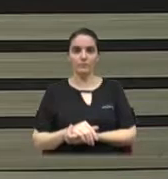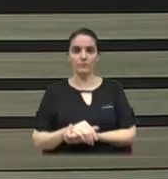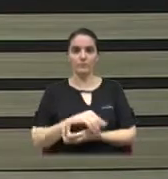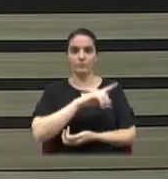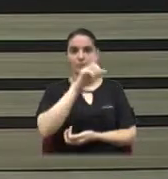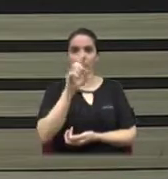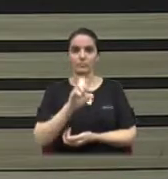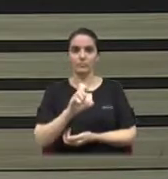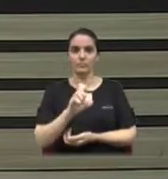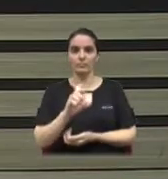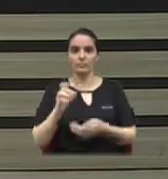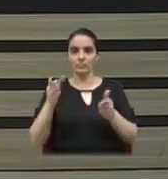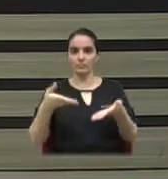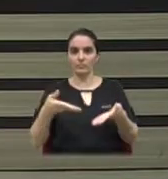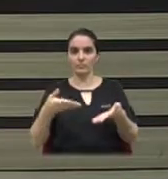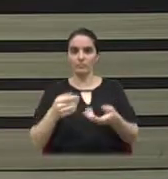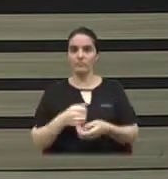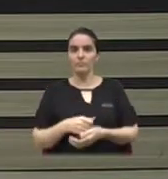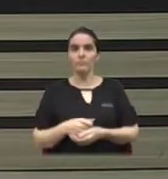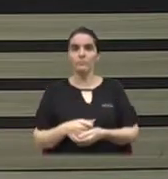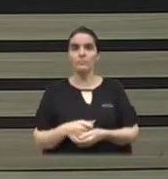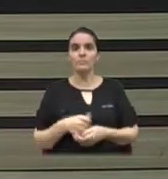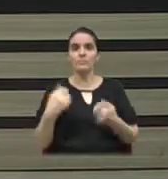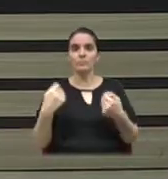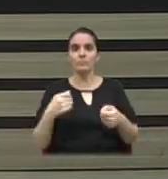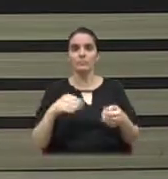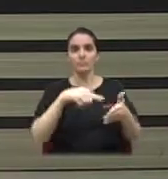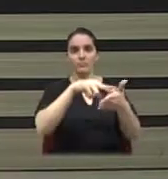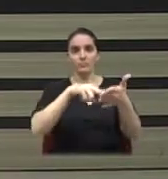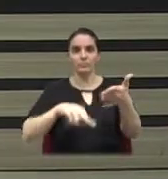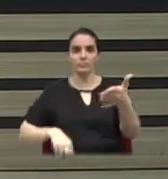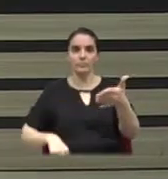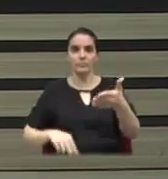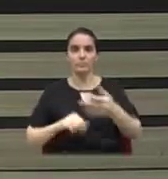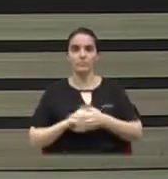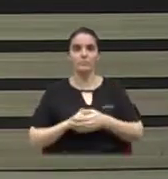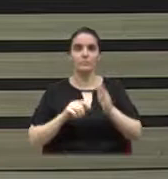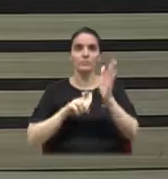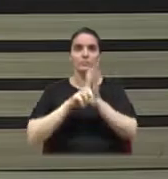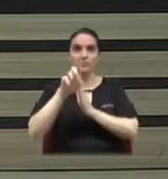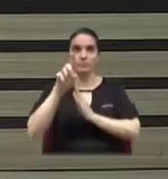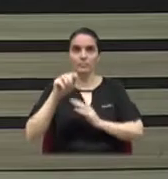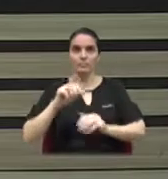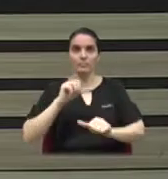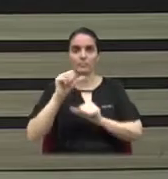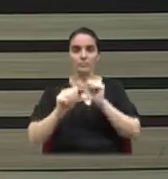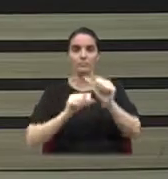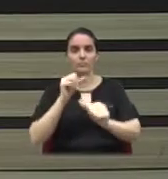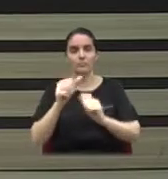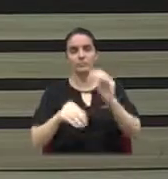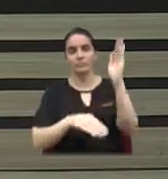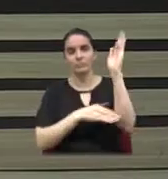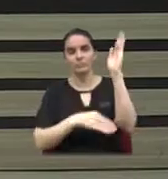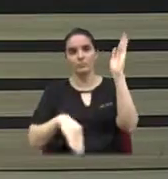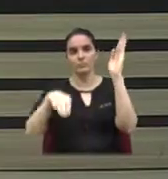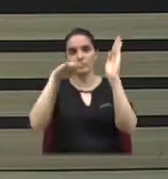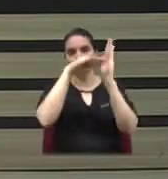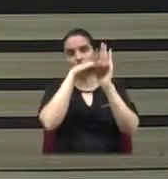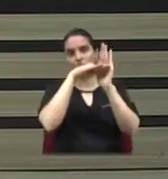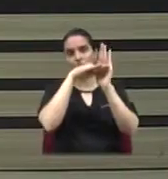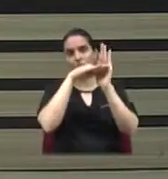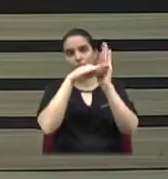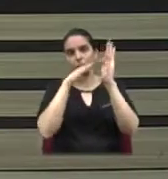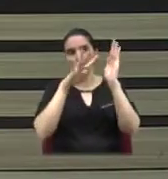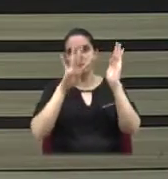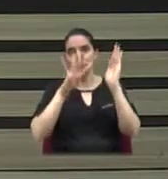hoje, é uma casa de urgência, de fazer a leitura de um requerimento. A inversão de pauta para a leitura do requerimento